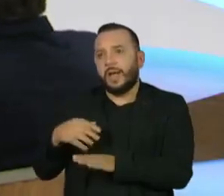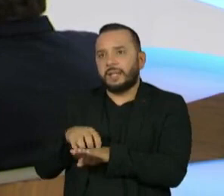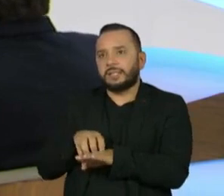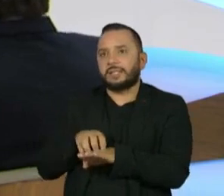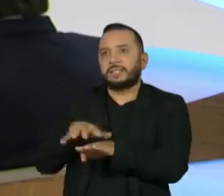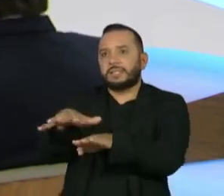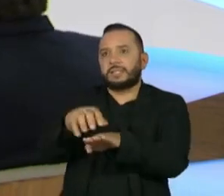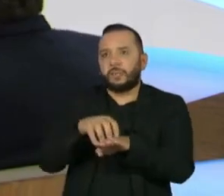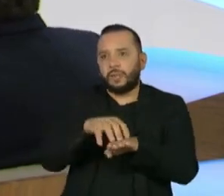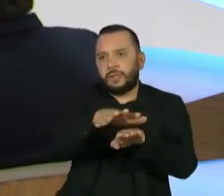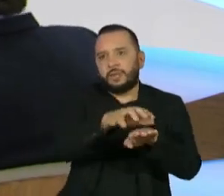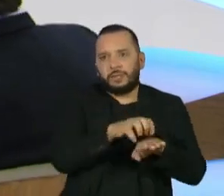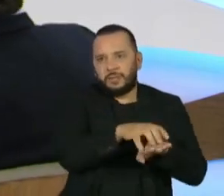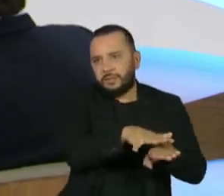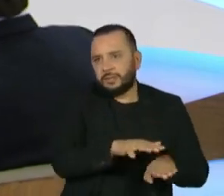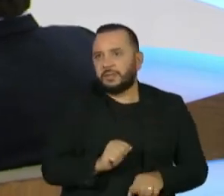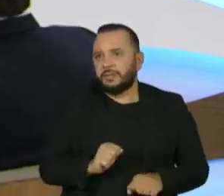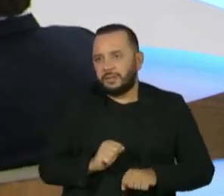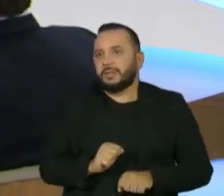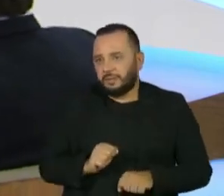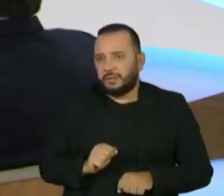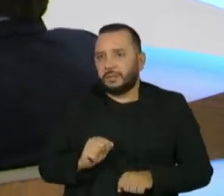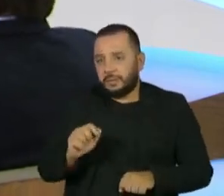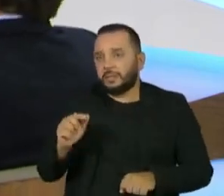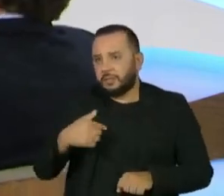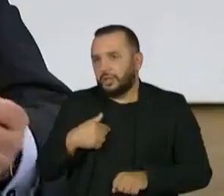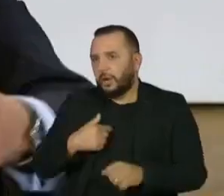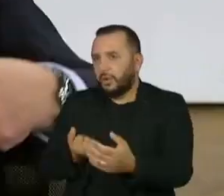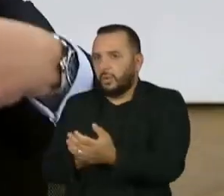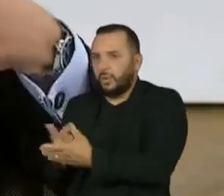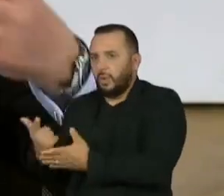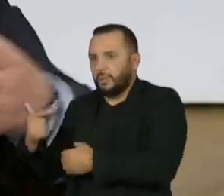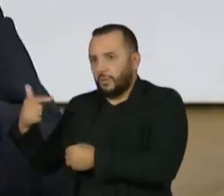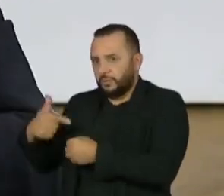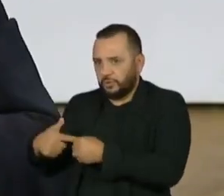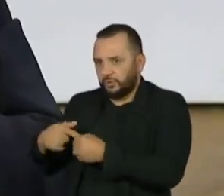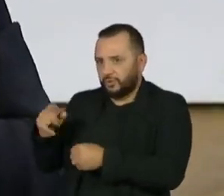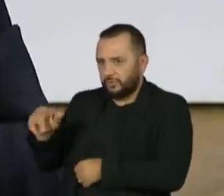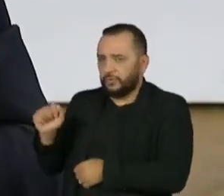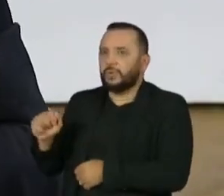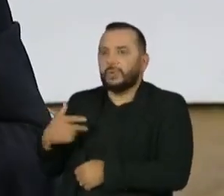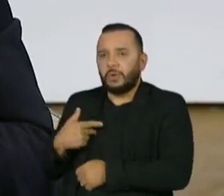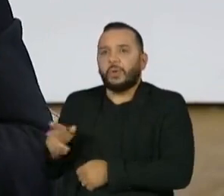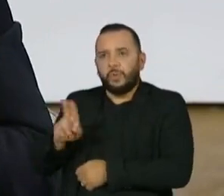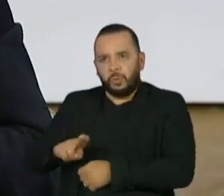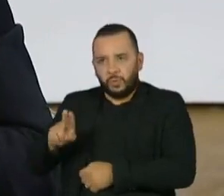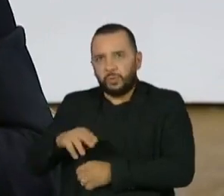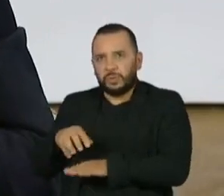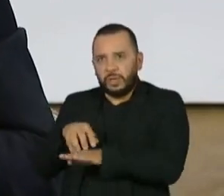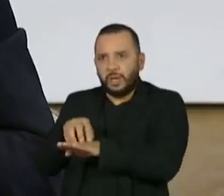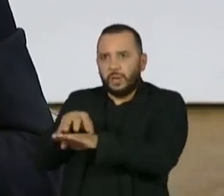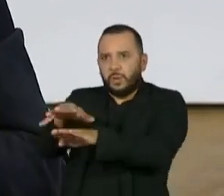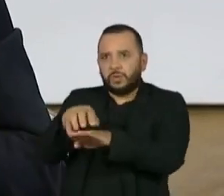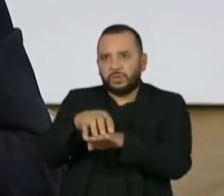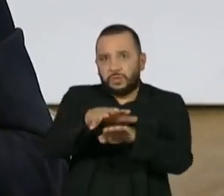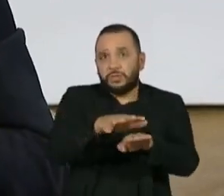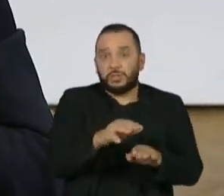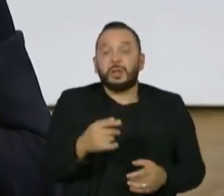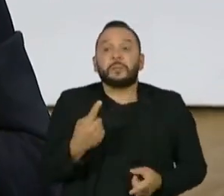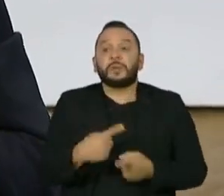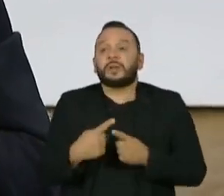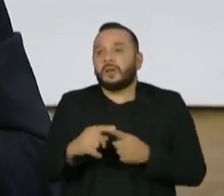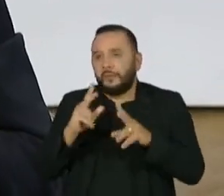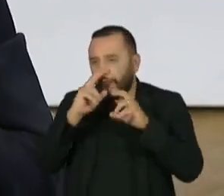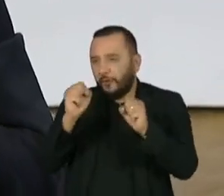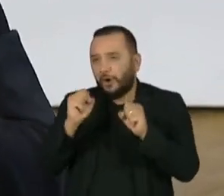disponibiliza, que origina esse combustível, que usa a sua logística. coisa mais forte dessa companhia